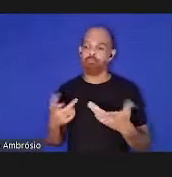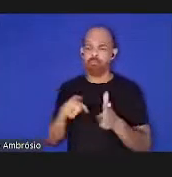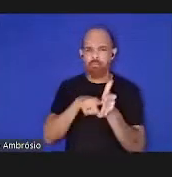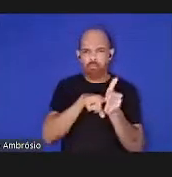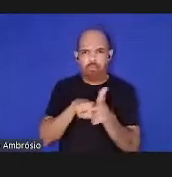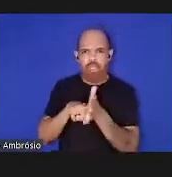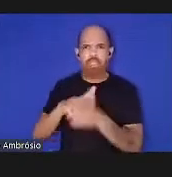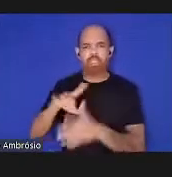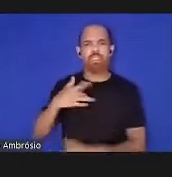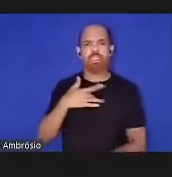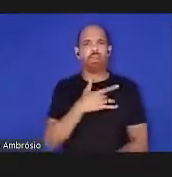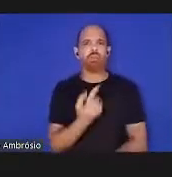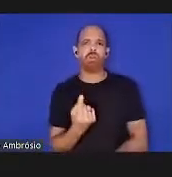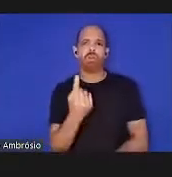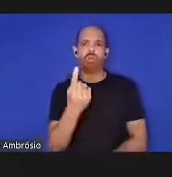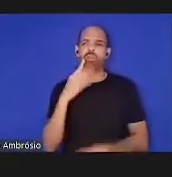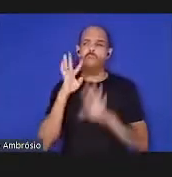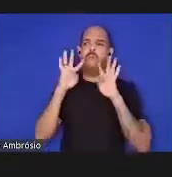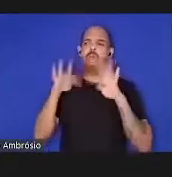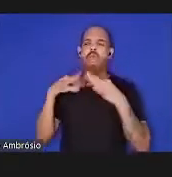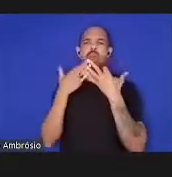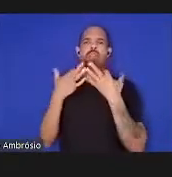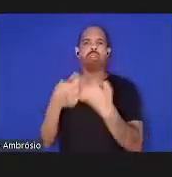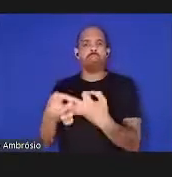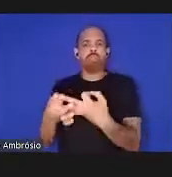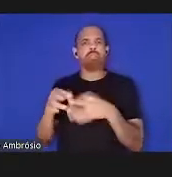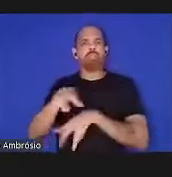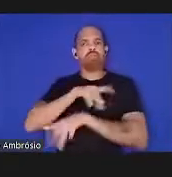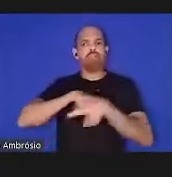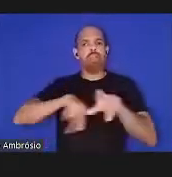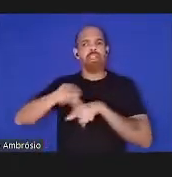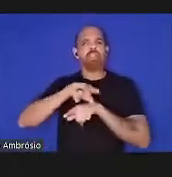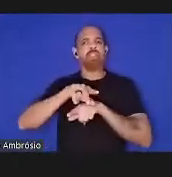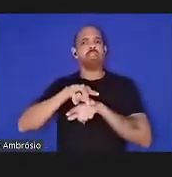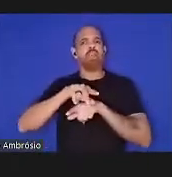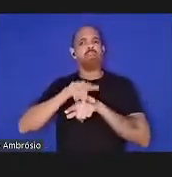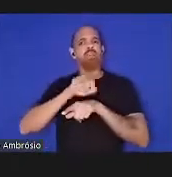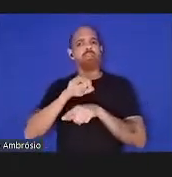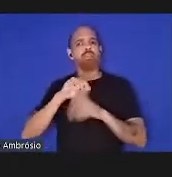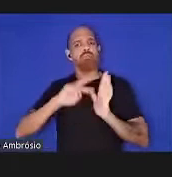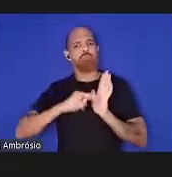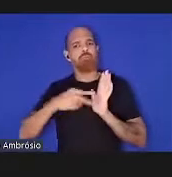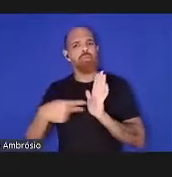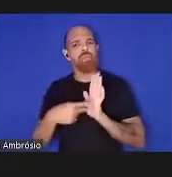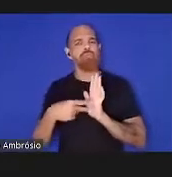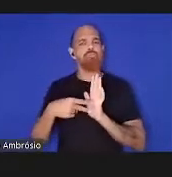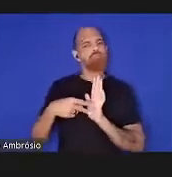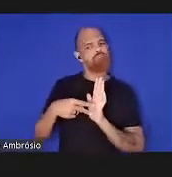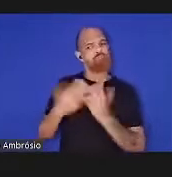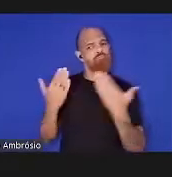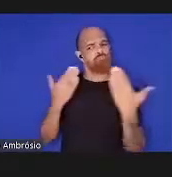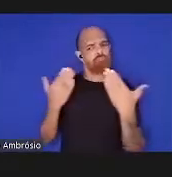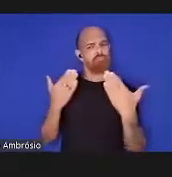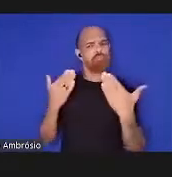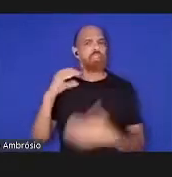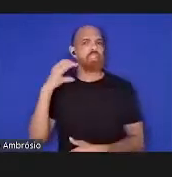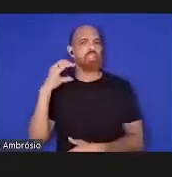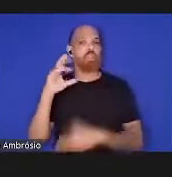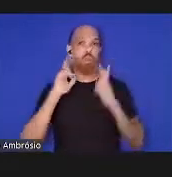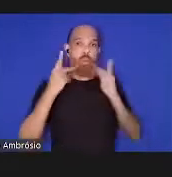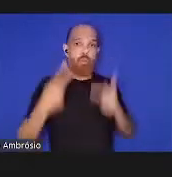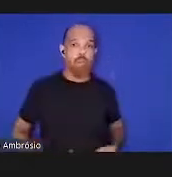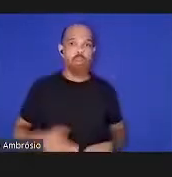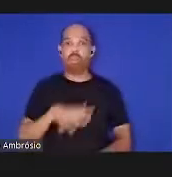trazem à nossa atenção a diversidade de definições e a persistência de cílios científicos entre os setores humanos animal